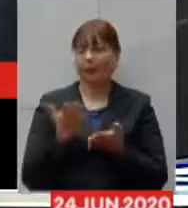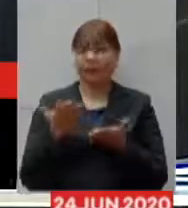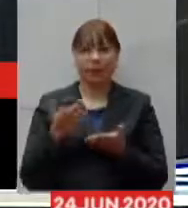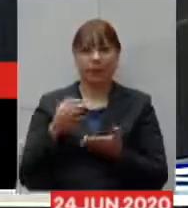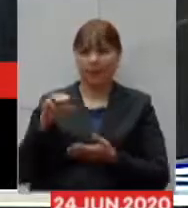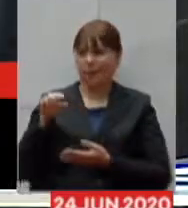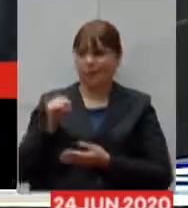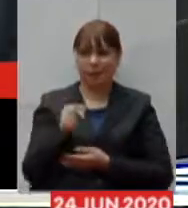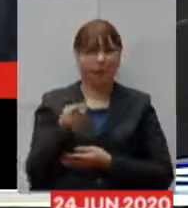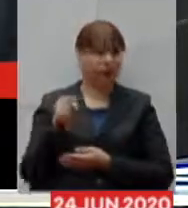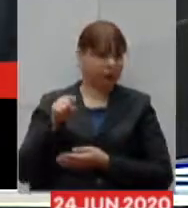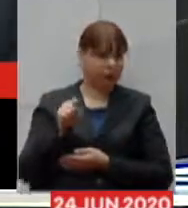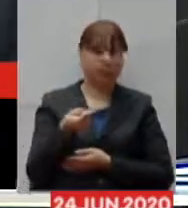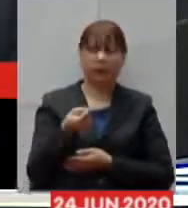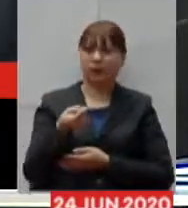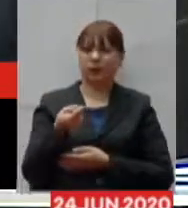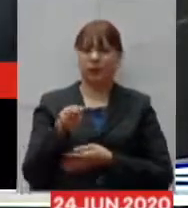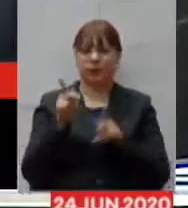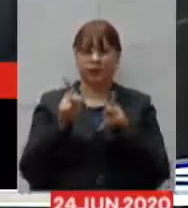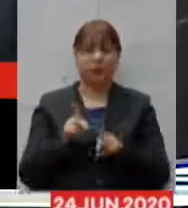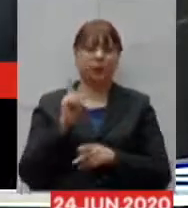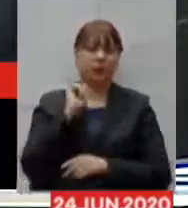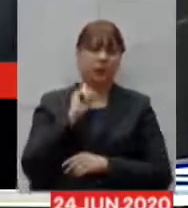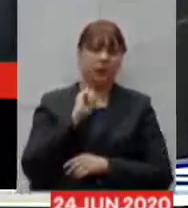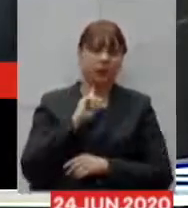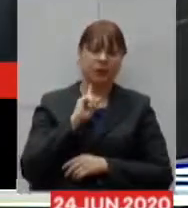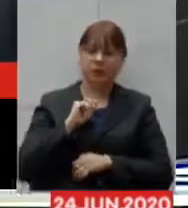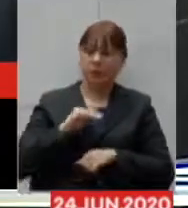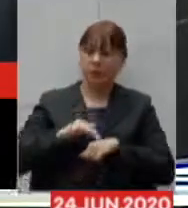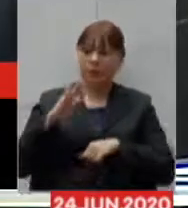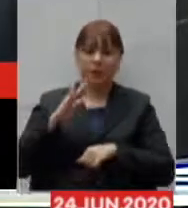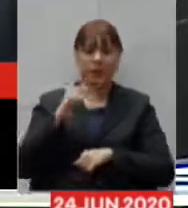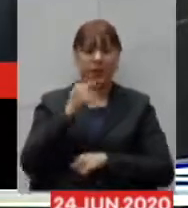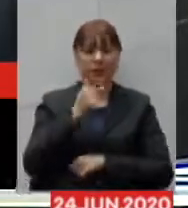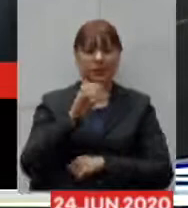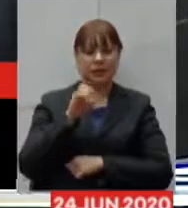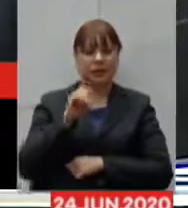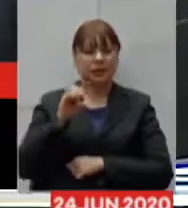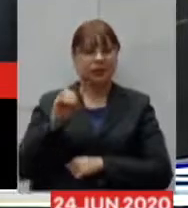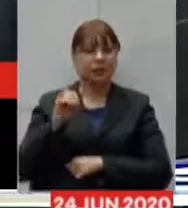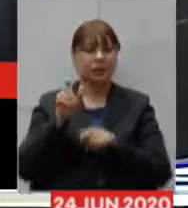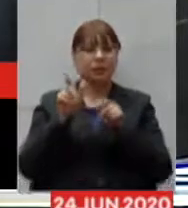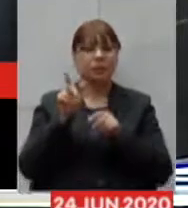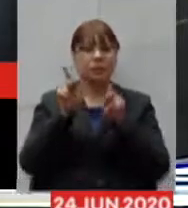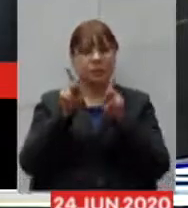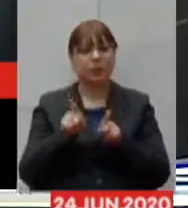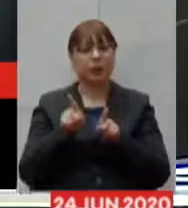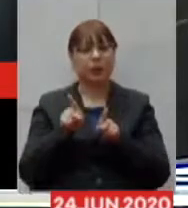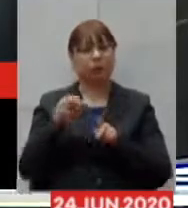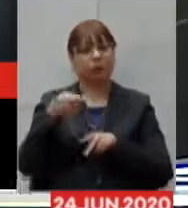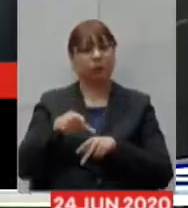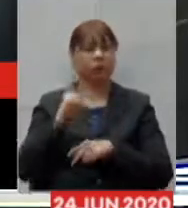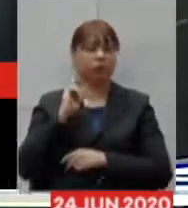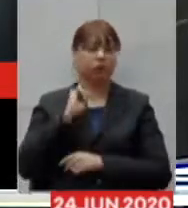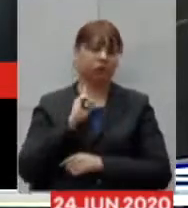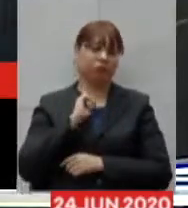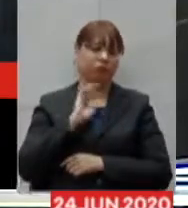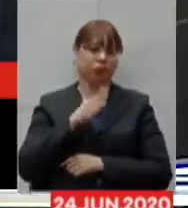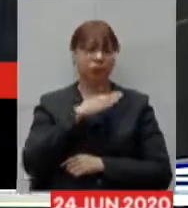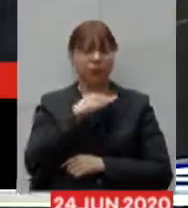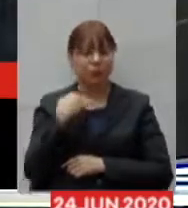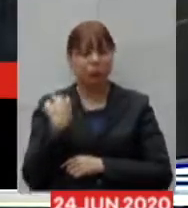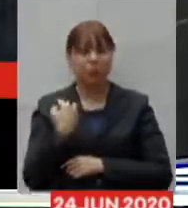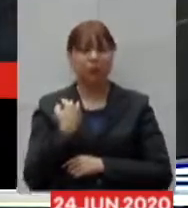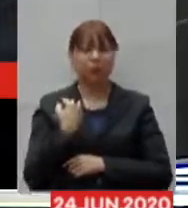mineiros, já tirou a vida de mais de 700 também mineiros, e a gente sabe que